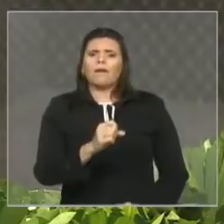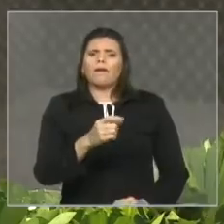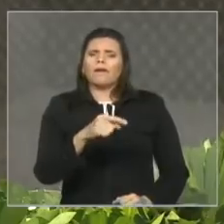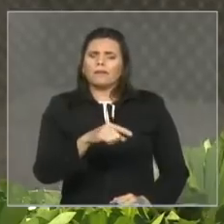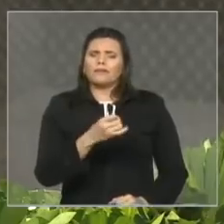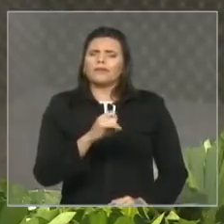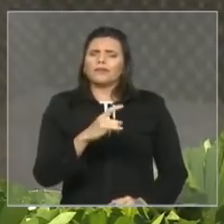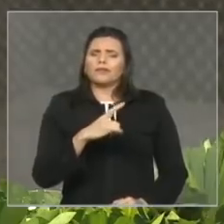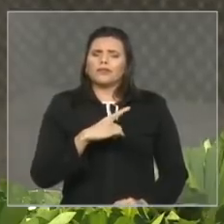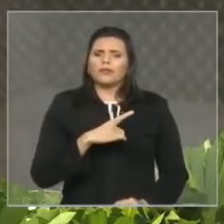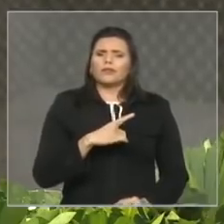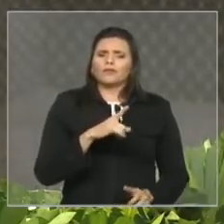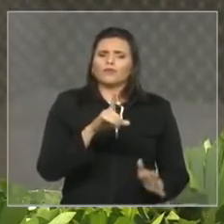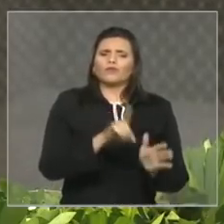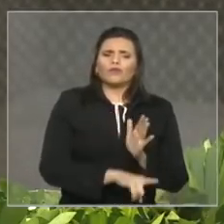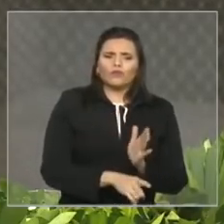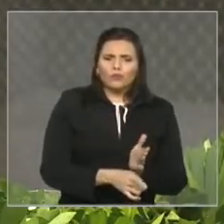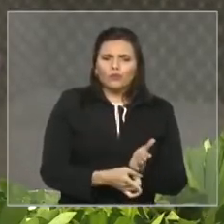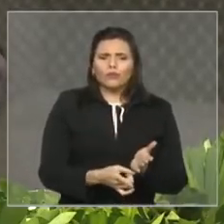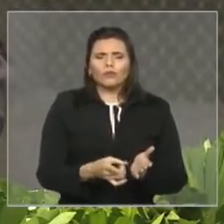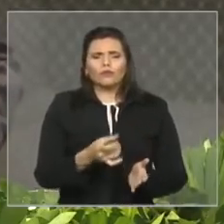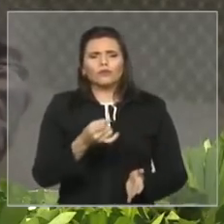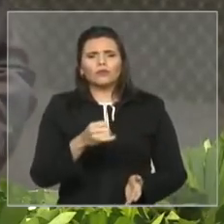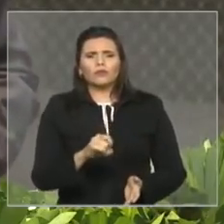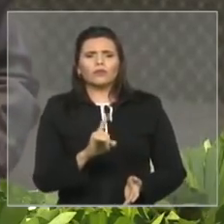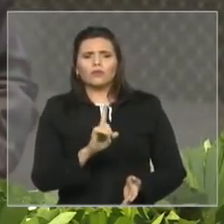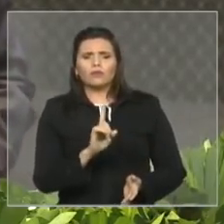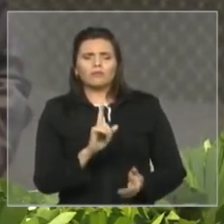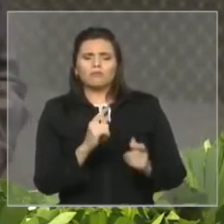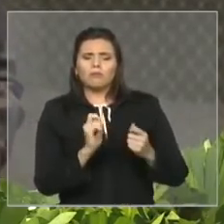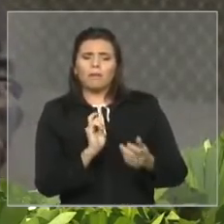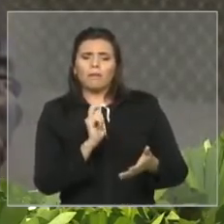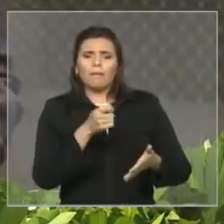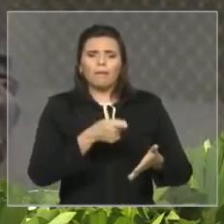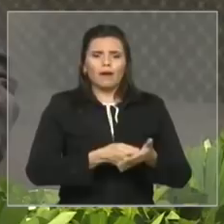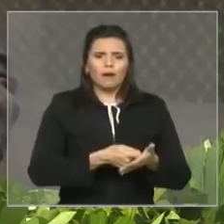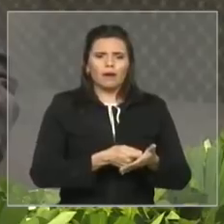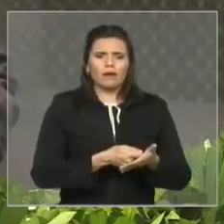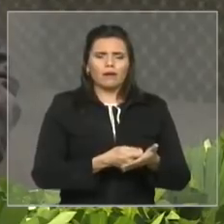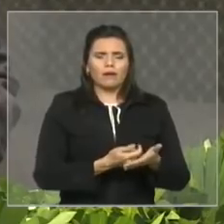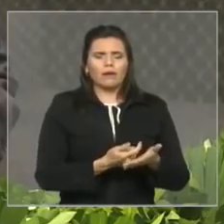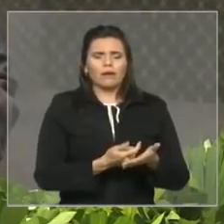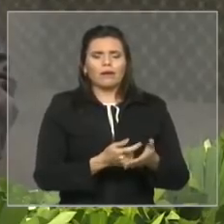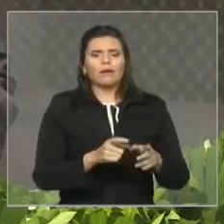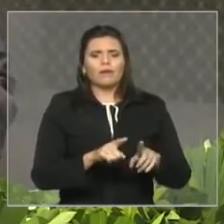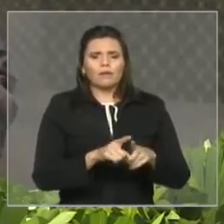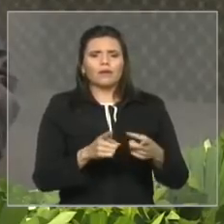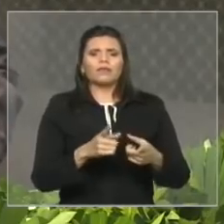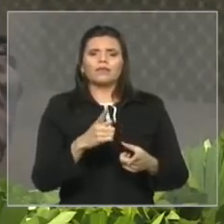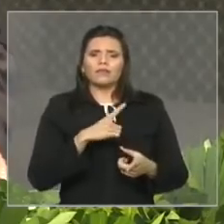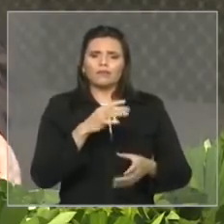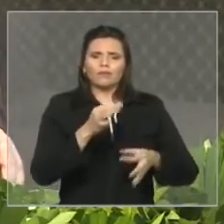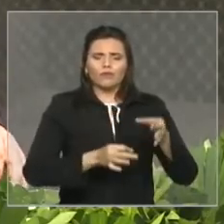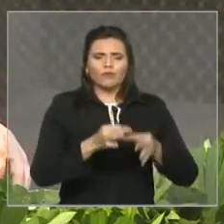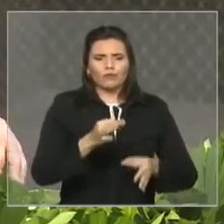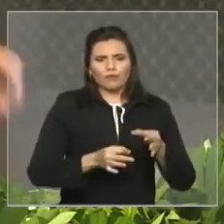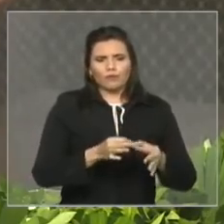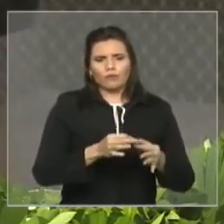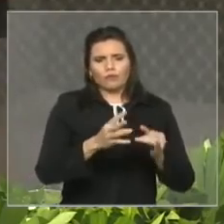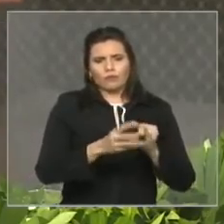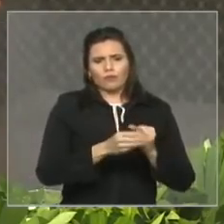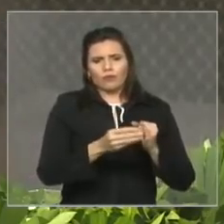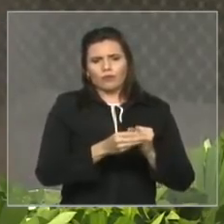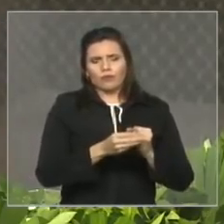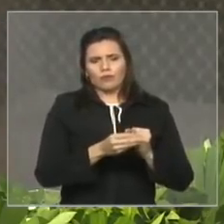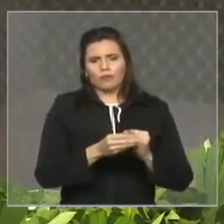todos nós pagamos do mesmo modo os tributos embutidos no preço do arroz e do feijão a